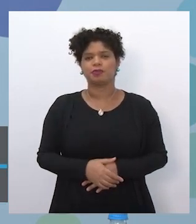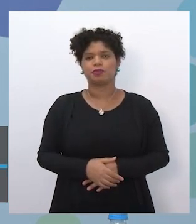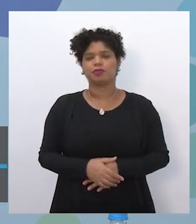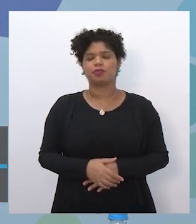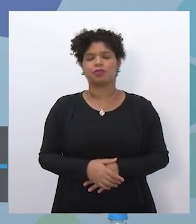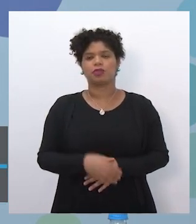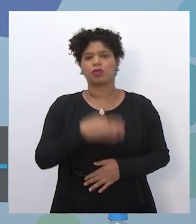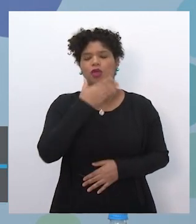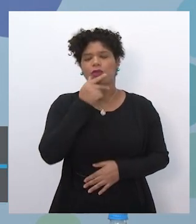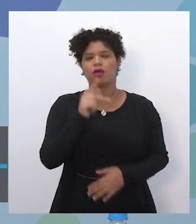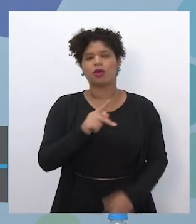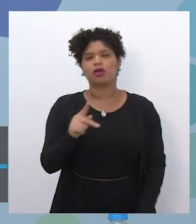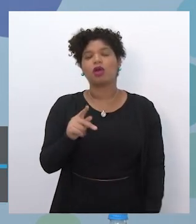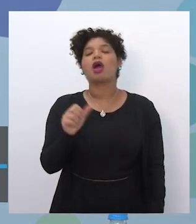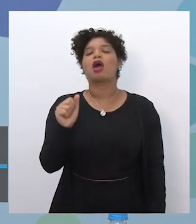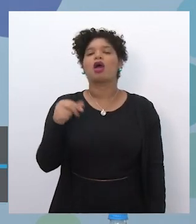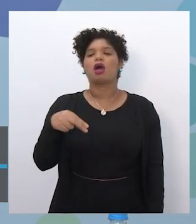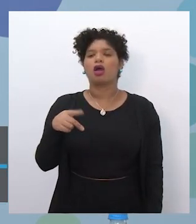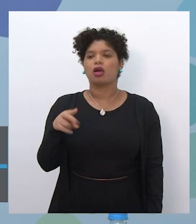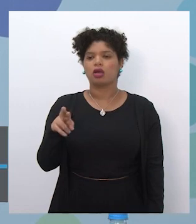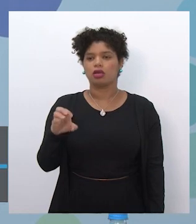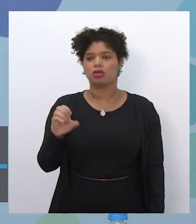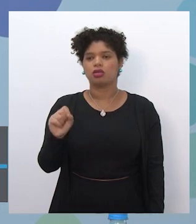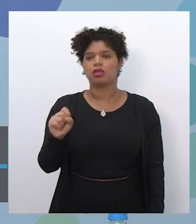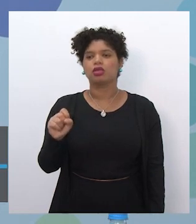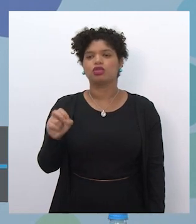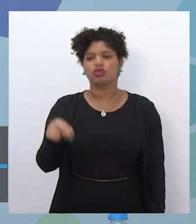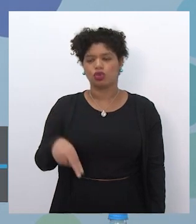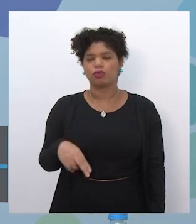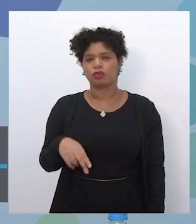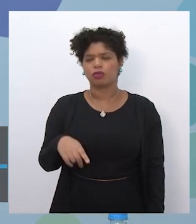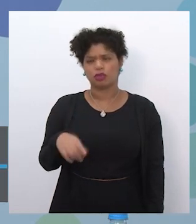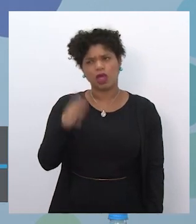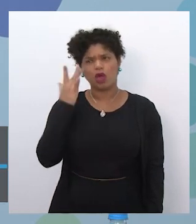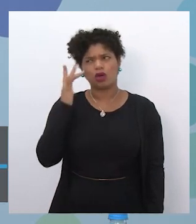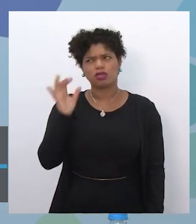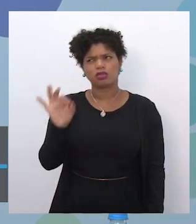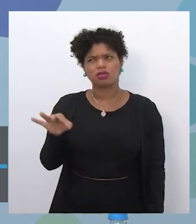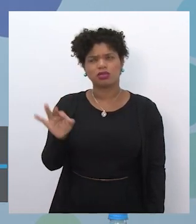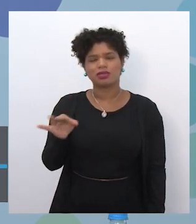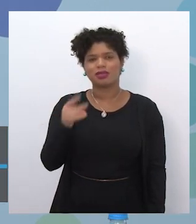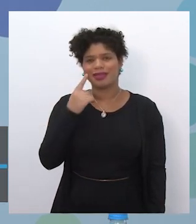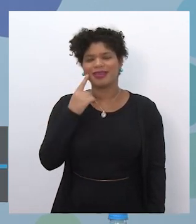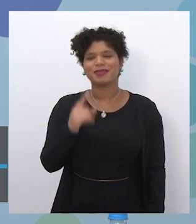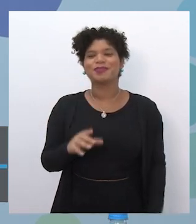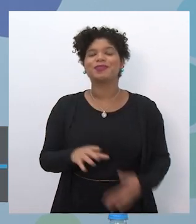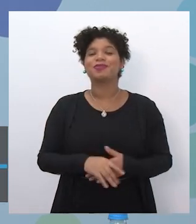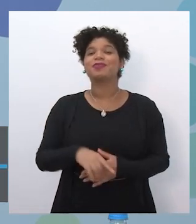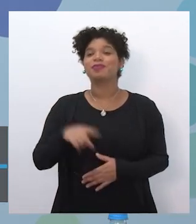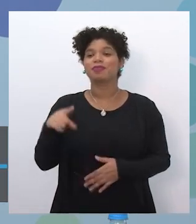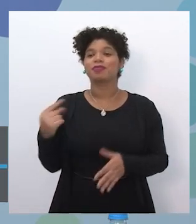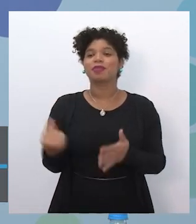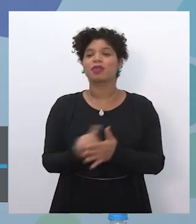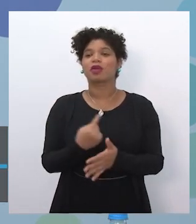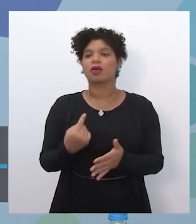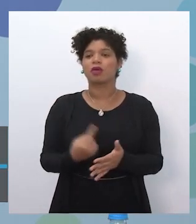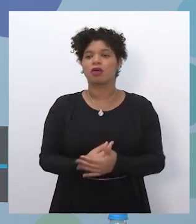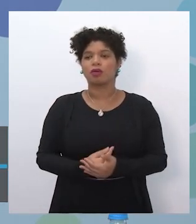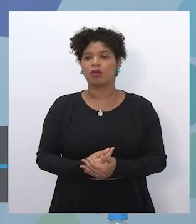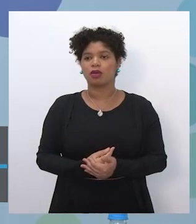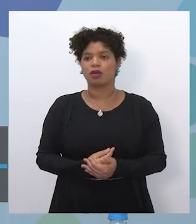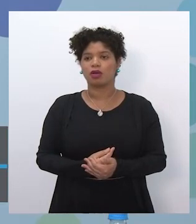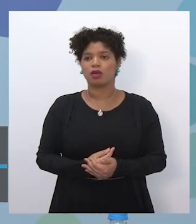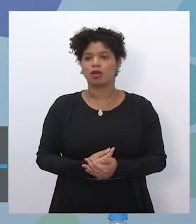do professor Anderson, se eu não estiver errado aqui. Ele perguntou, o processo vai ser toda a